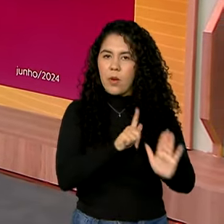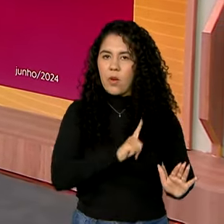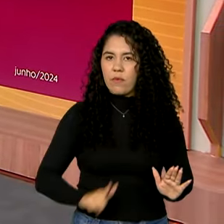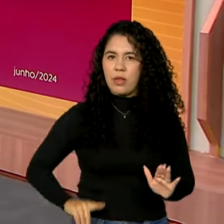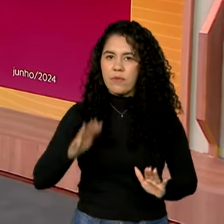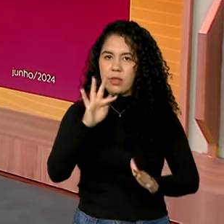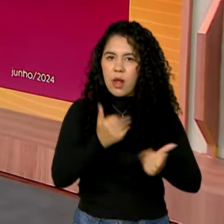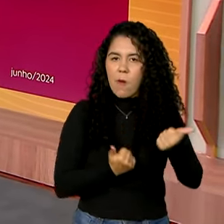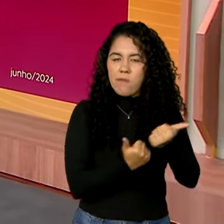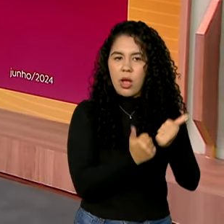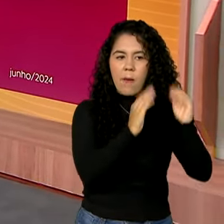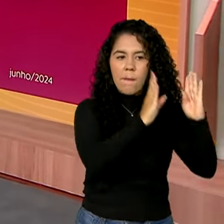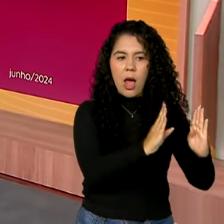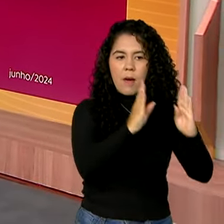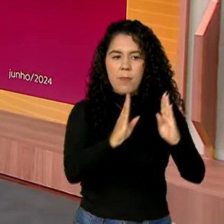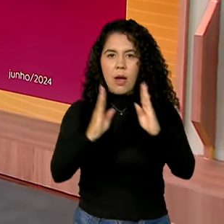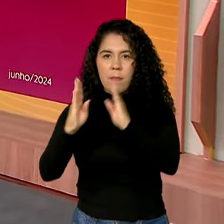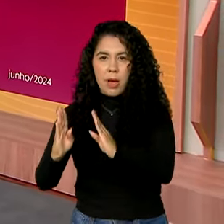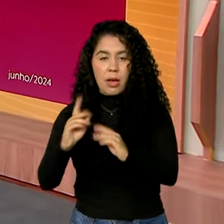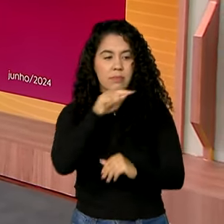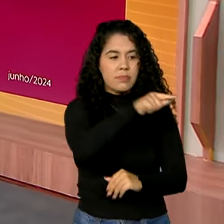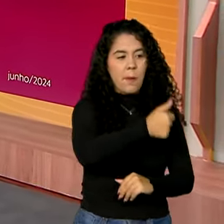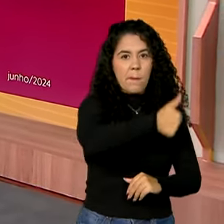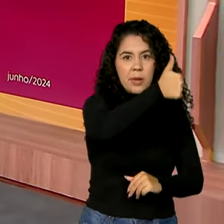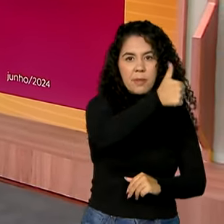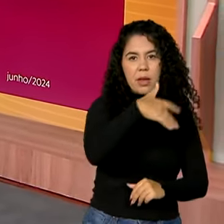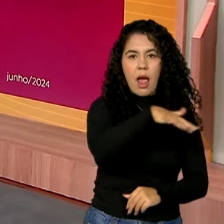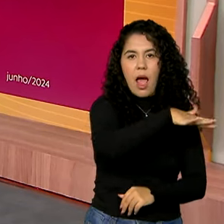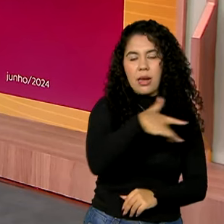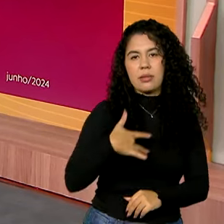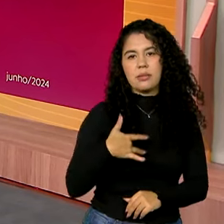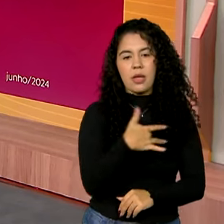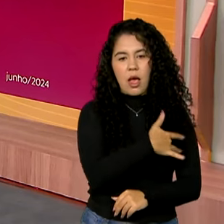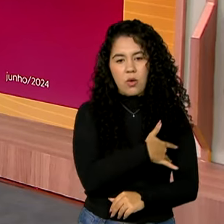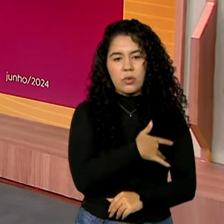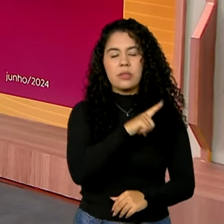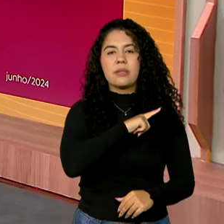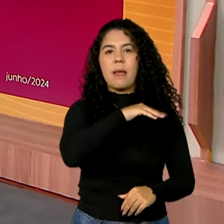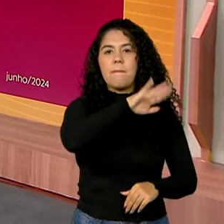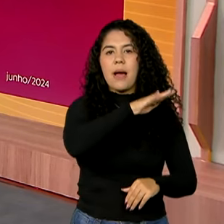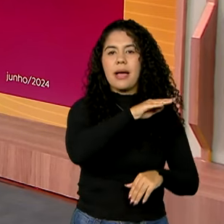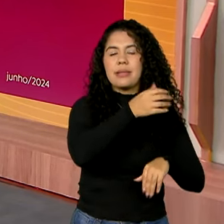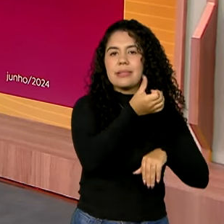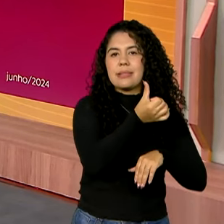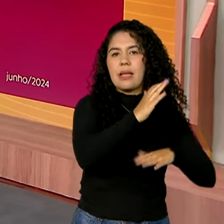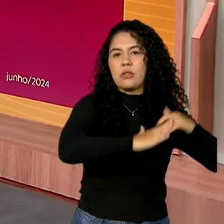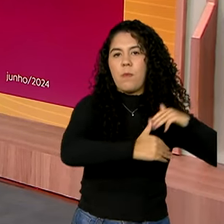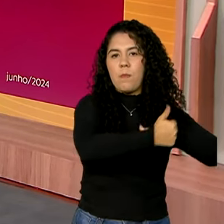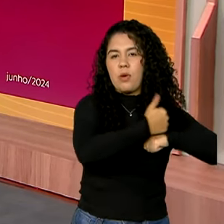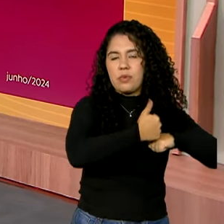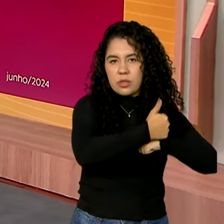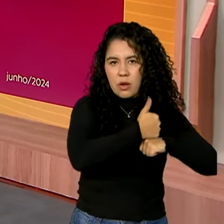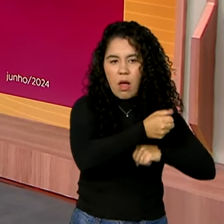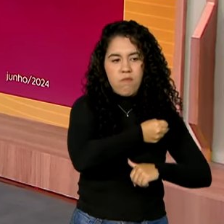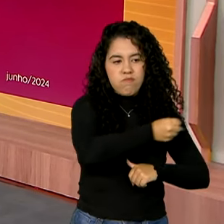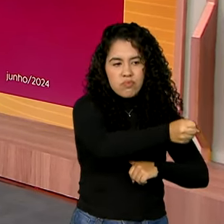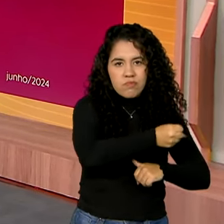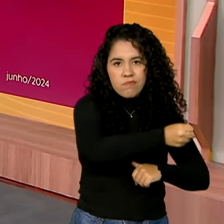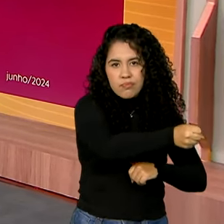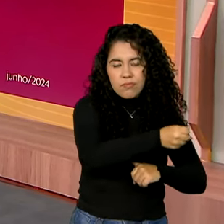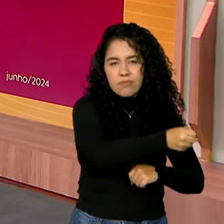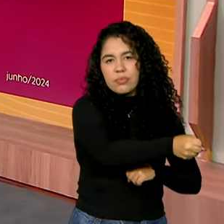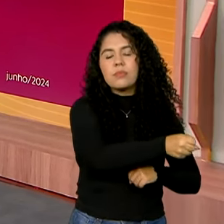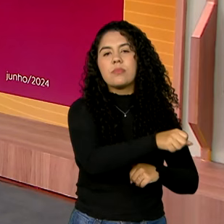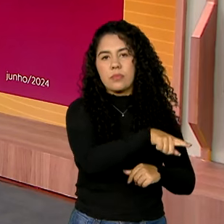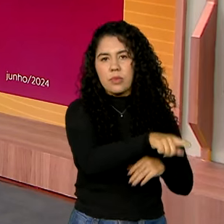aqui que na saúde a cidade conta com 26 profissionais do Mais Médicos, sendo que 18 deles foram contratados